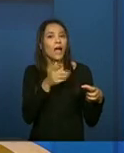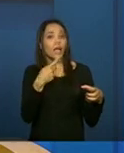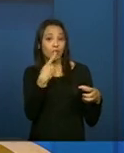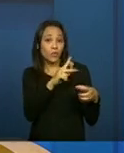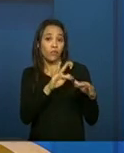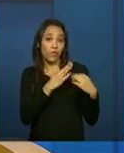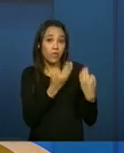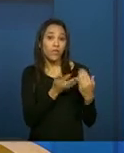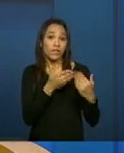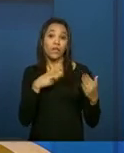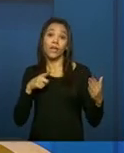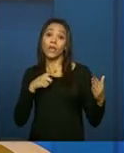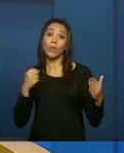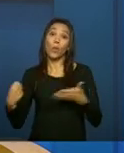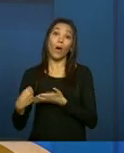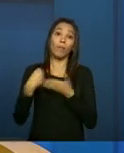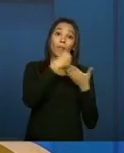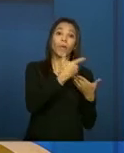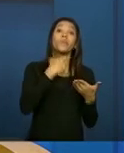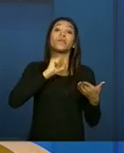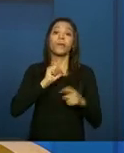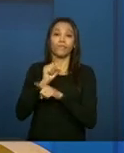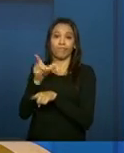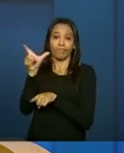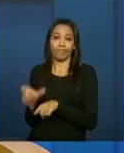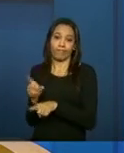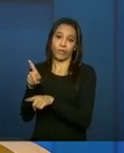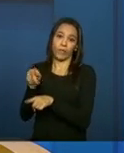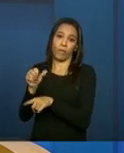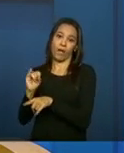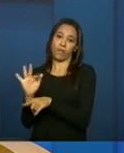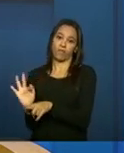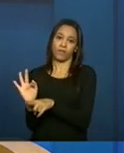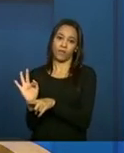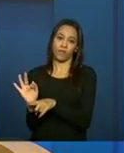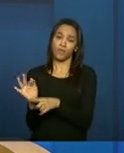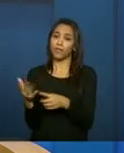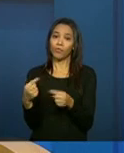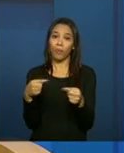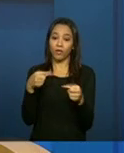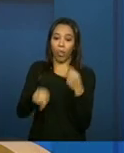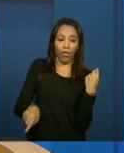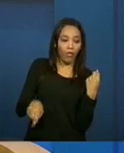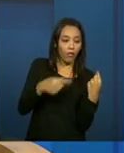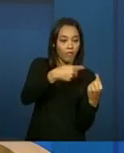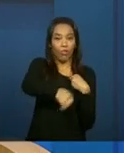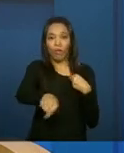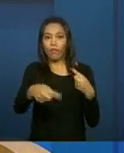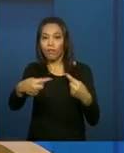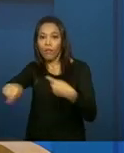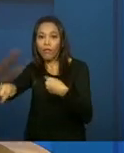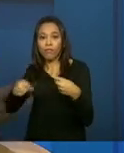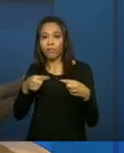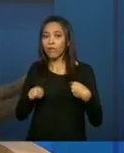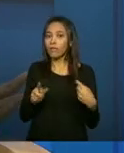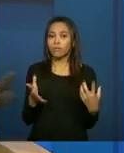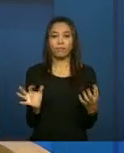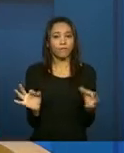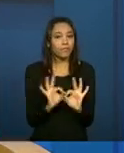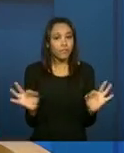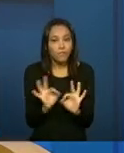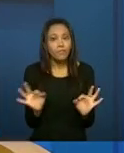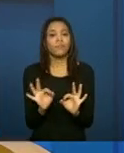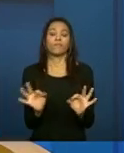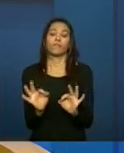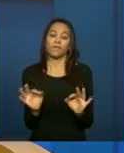Então, o trabalho realizado por essa entidade sócio-assistencial não pode ser desconectado do trabalho social com famílias que vêm sendo realizados